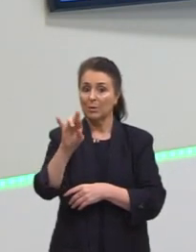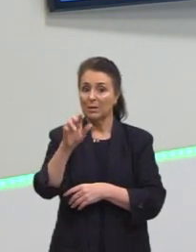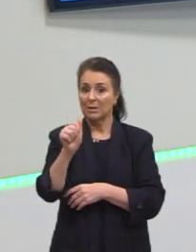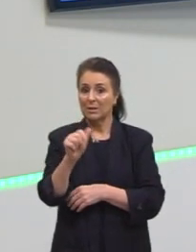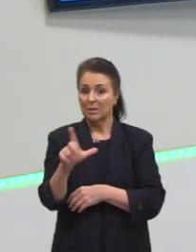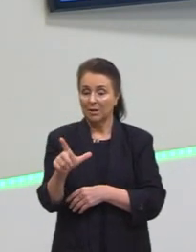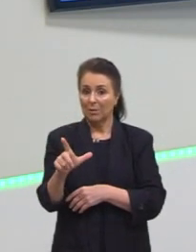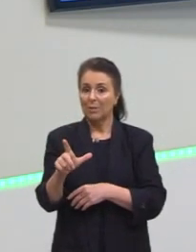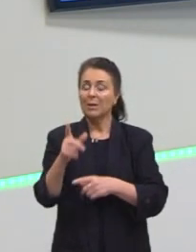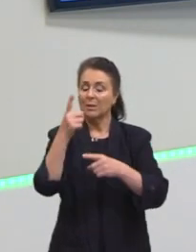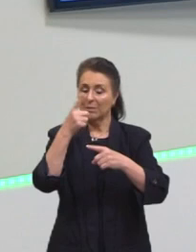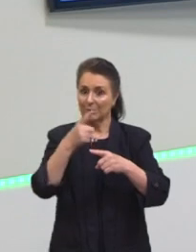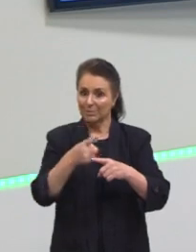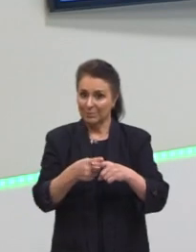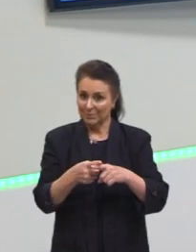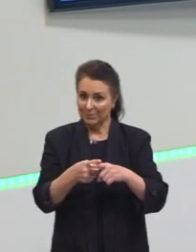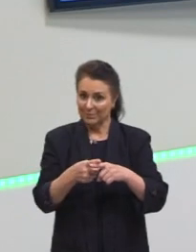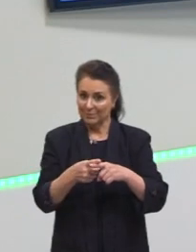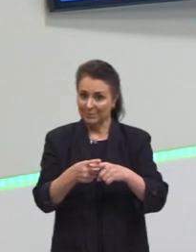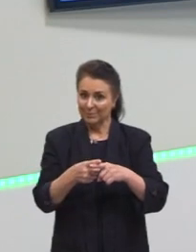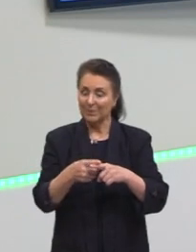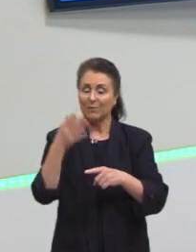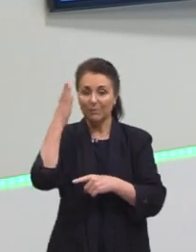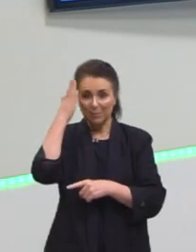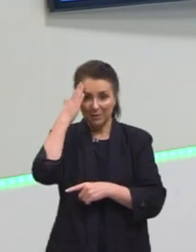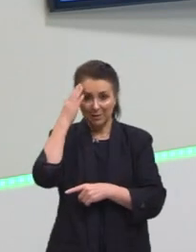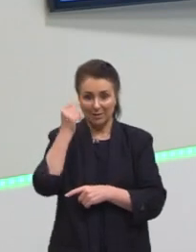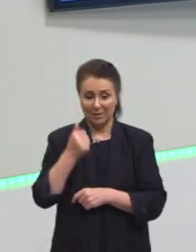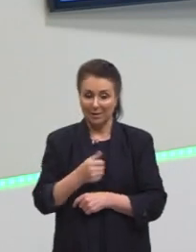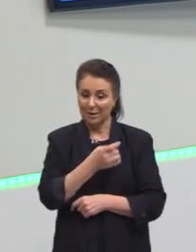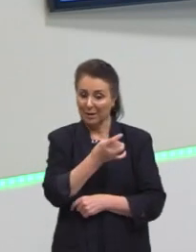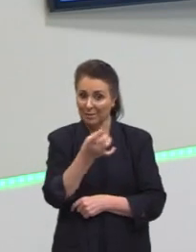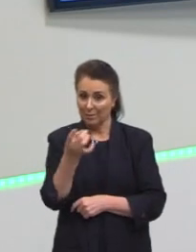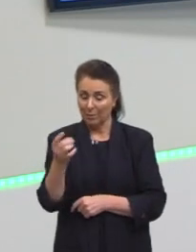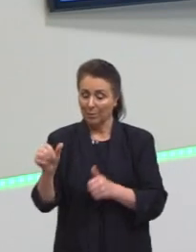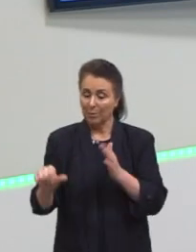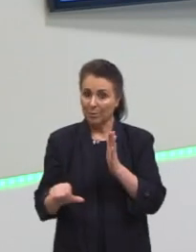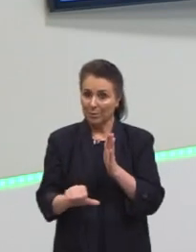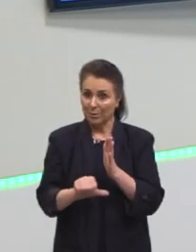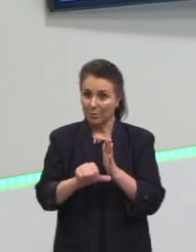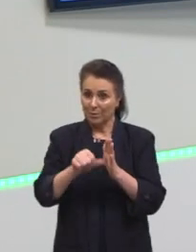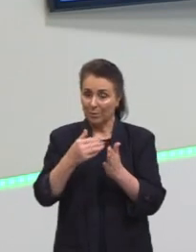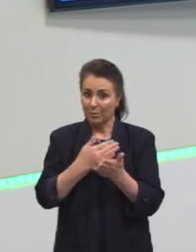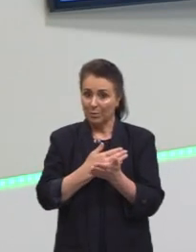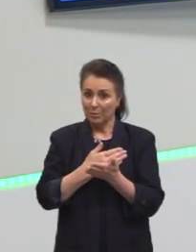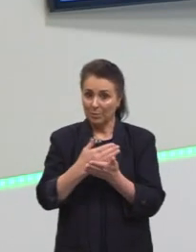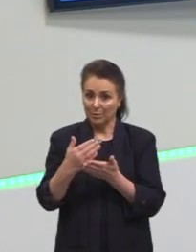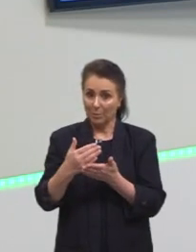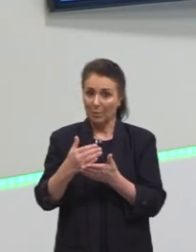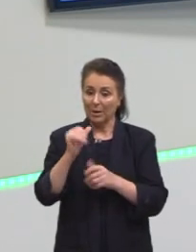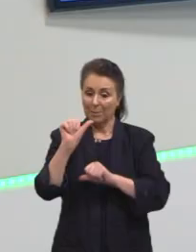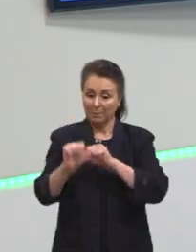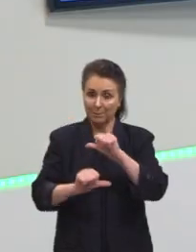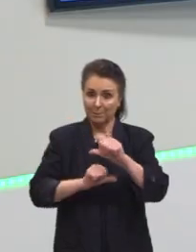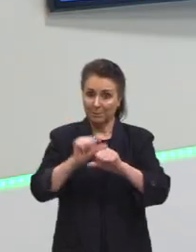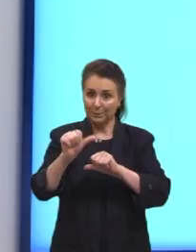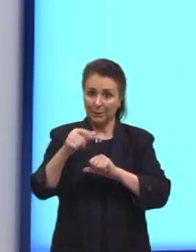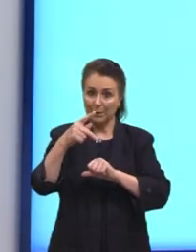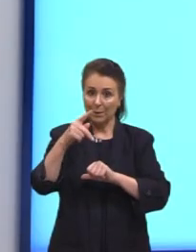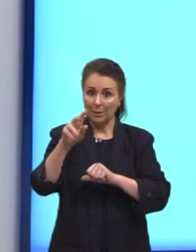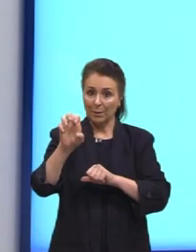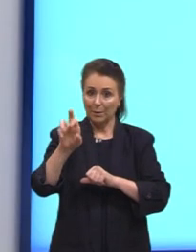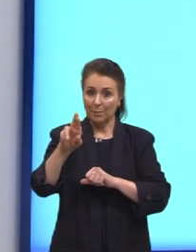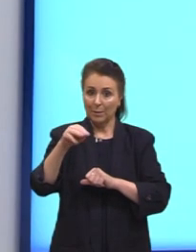multiplicativo. Então vamos entender cada um. O primeiro que a gente inicia é a permutação. É aquele caso mais